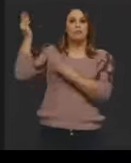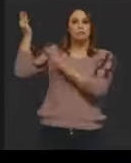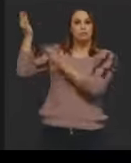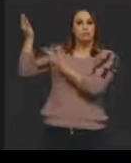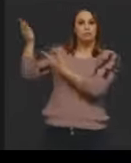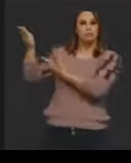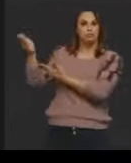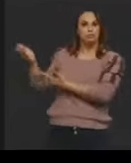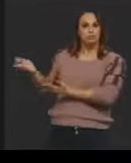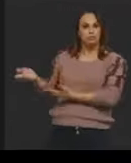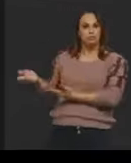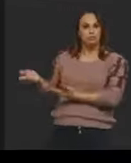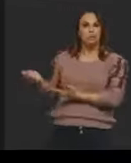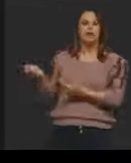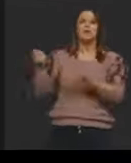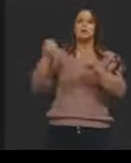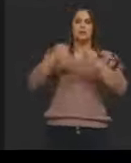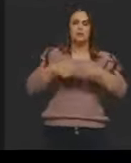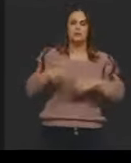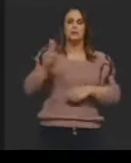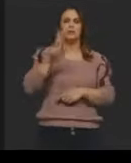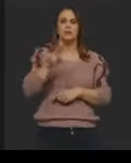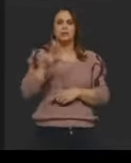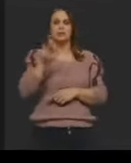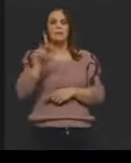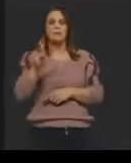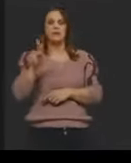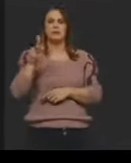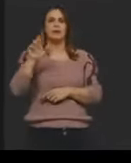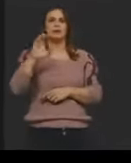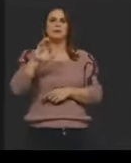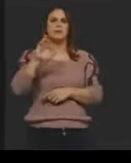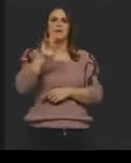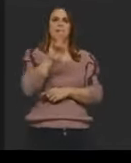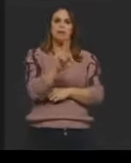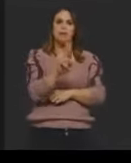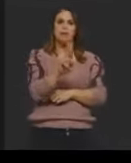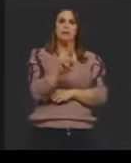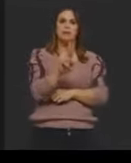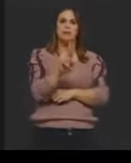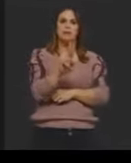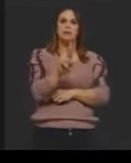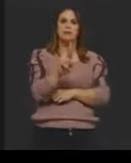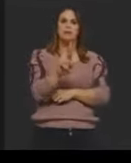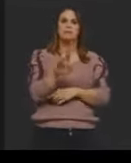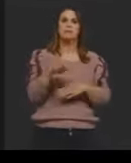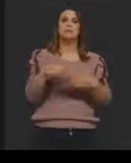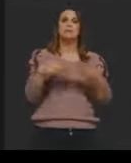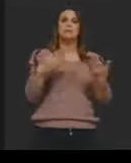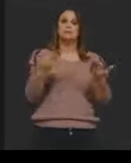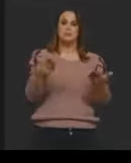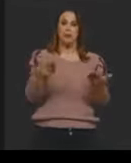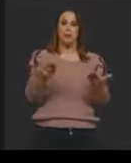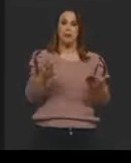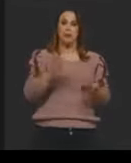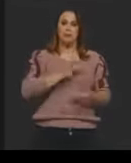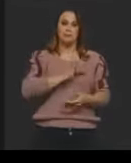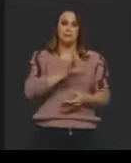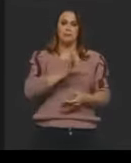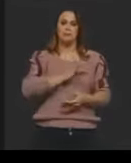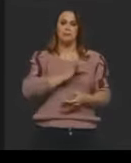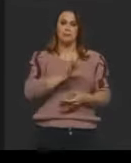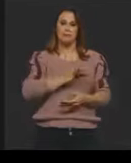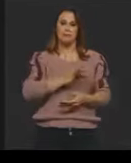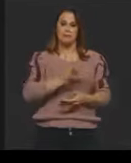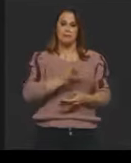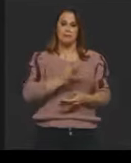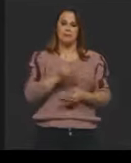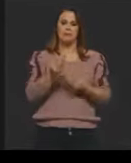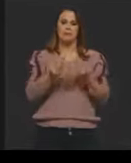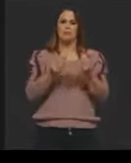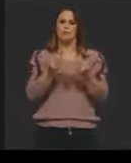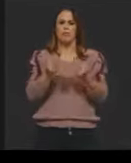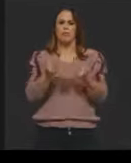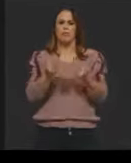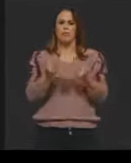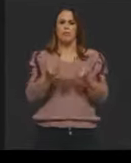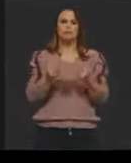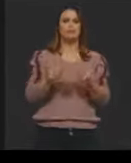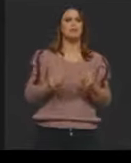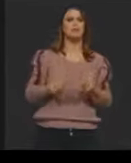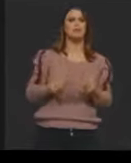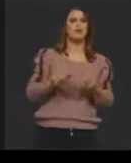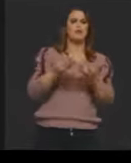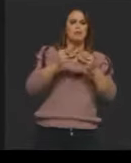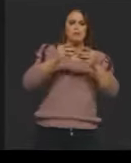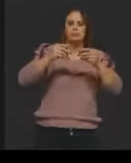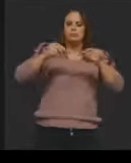pelo PCR, eu vou utilizar então essa técnica que vai consistir em uma solução, onde eu vou colocar lá